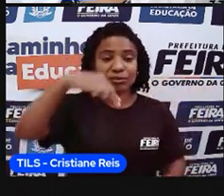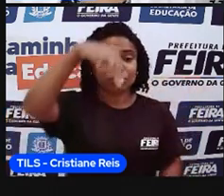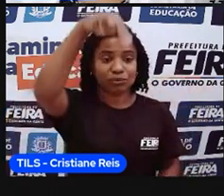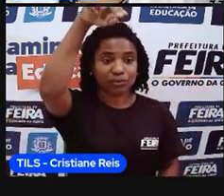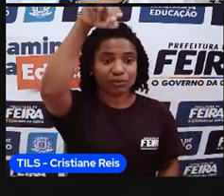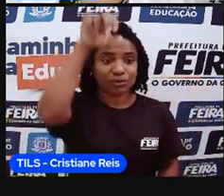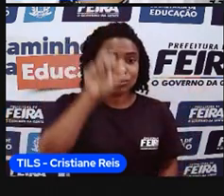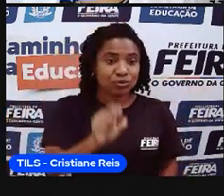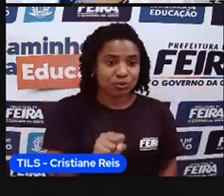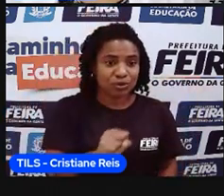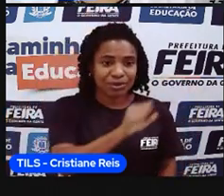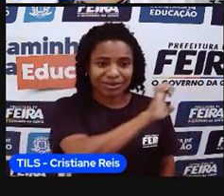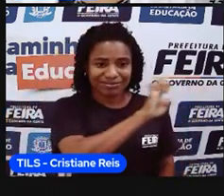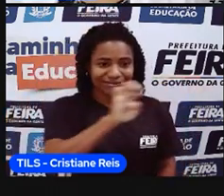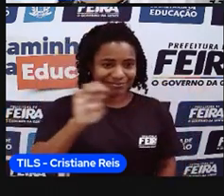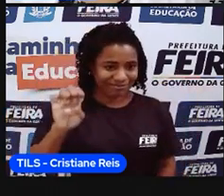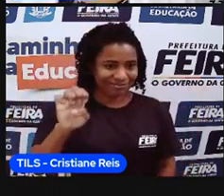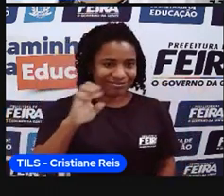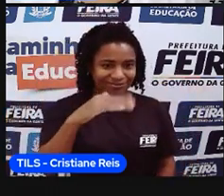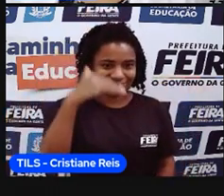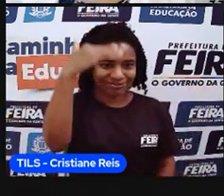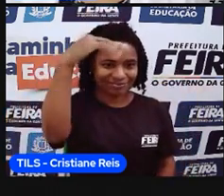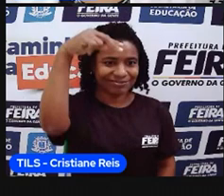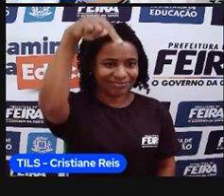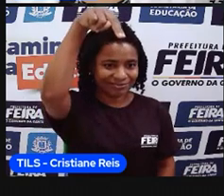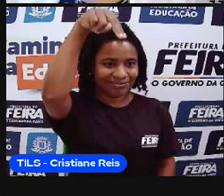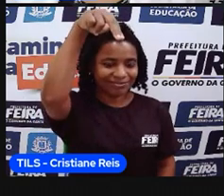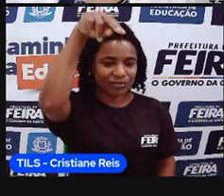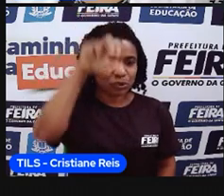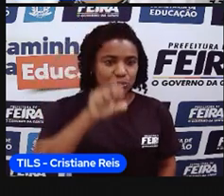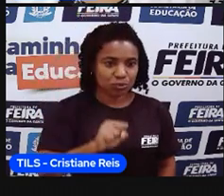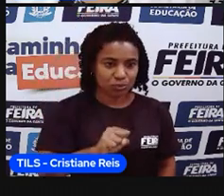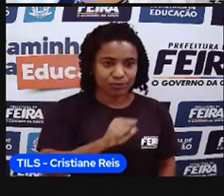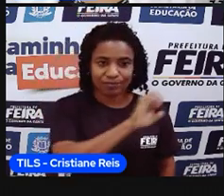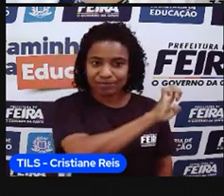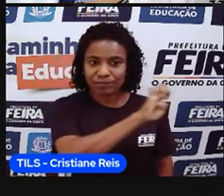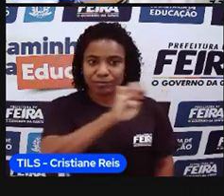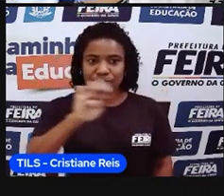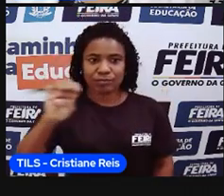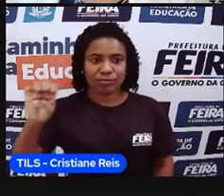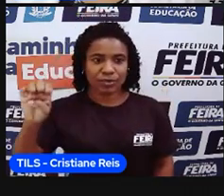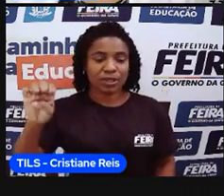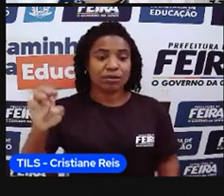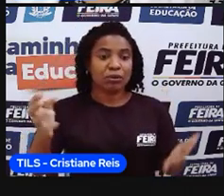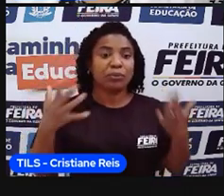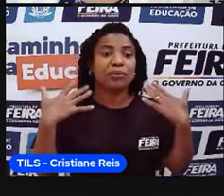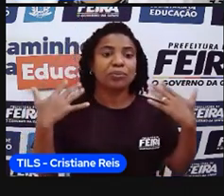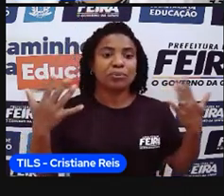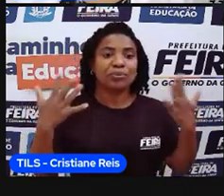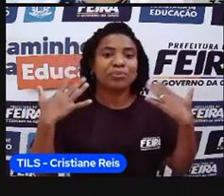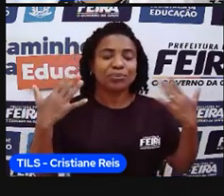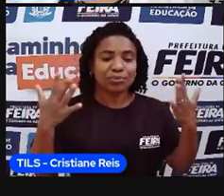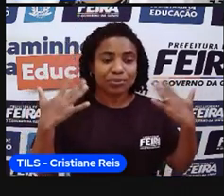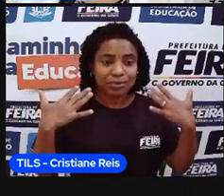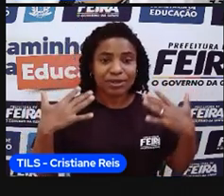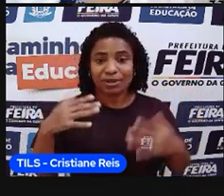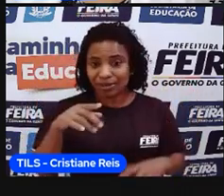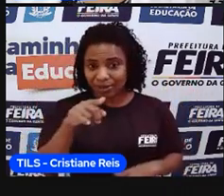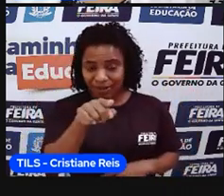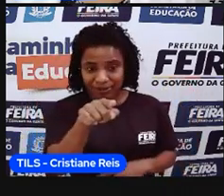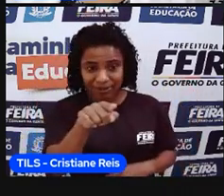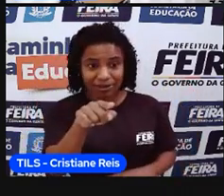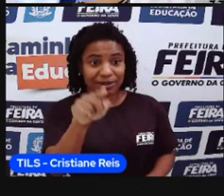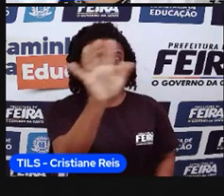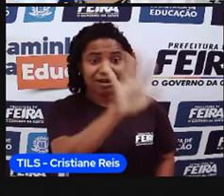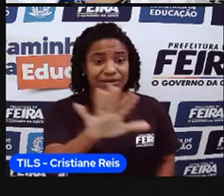né, pela linha do Equador, então, elas já são contadas, né, como praticamente uma zona só, mas são duas, né, a zona tropical norte e a zona